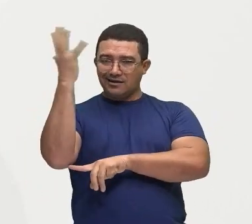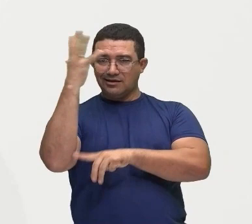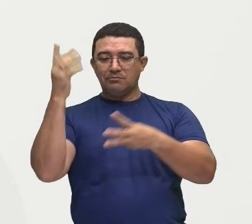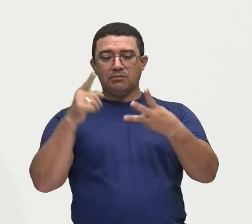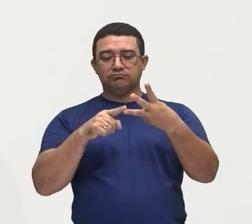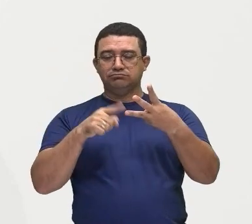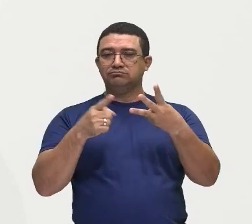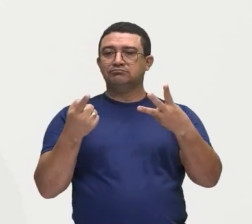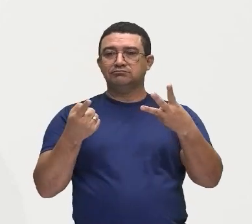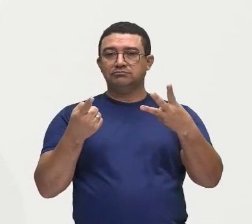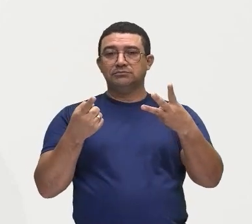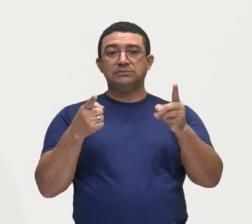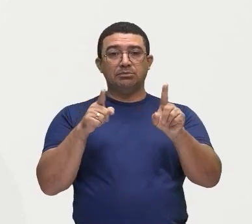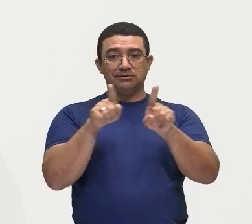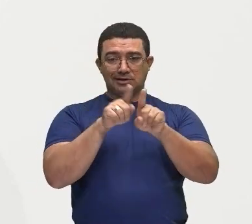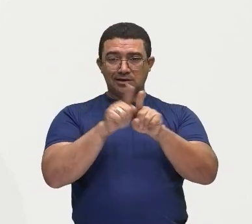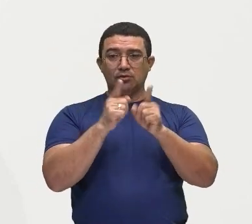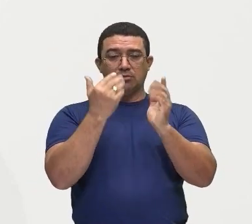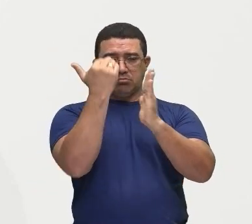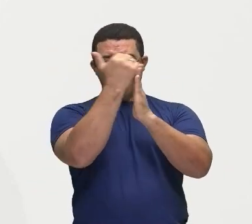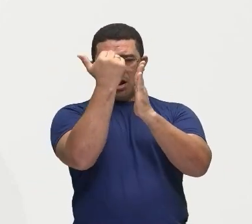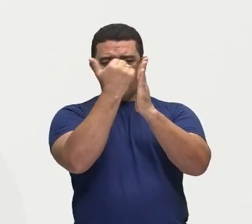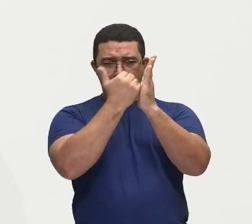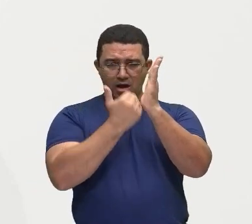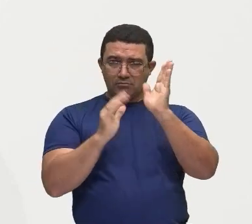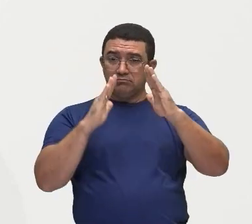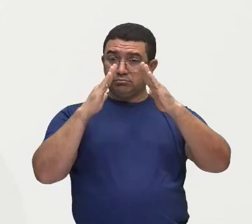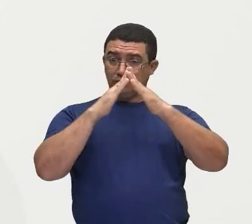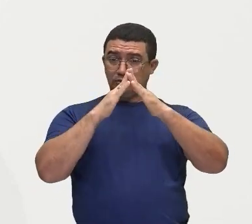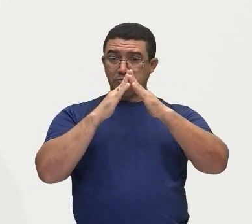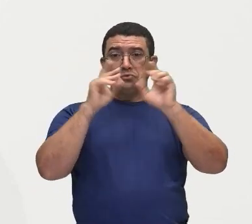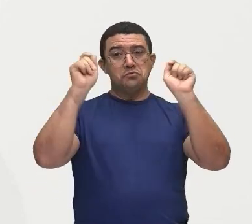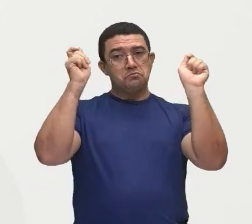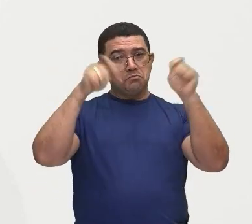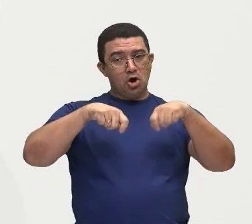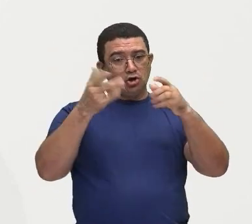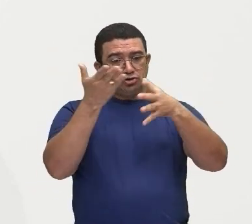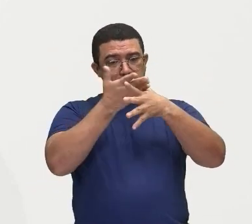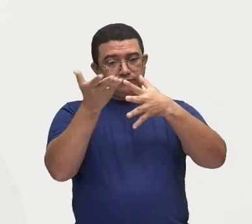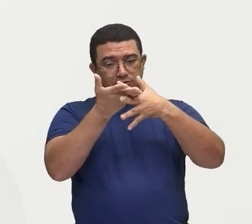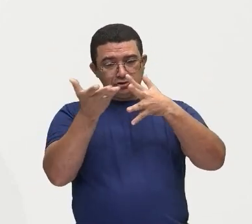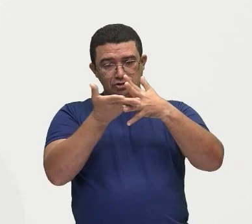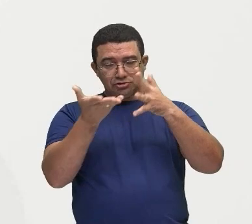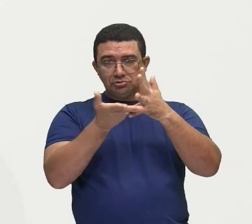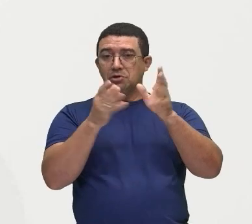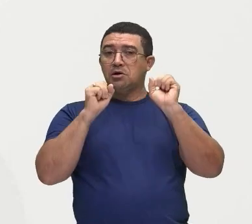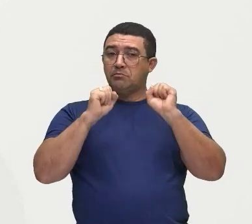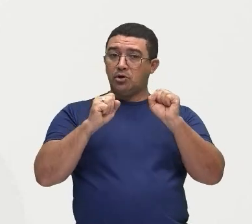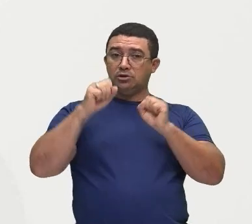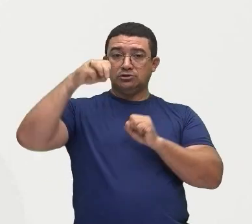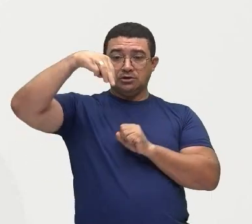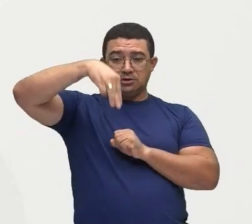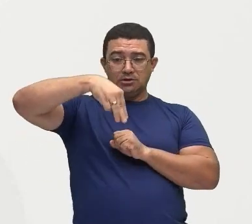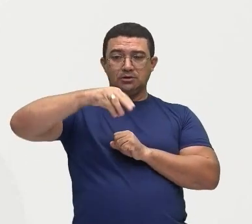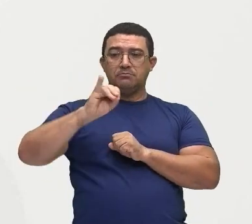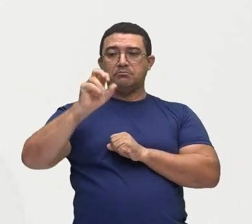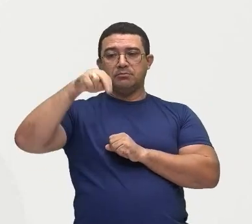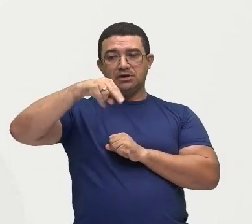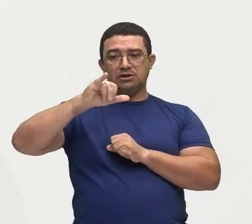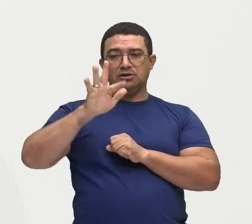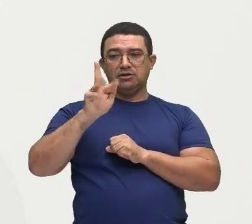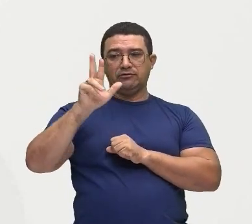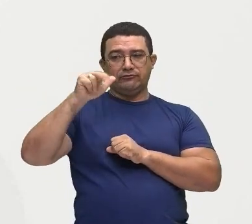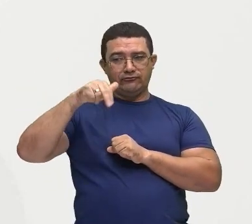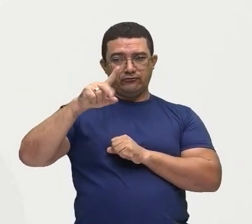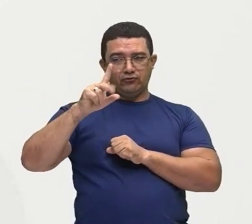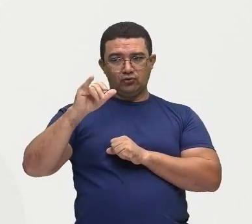Aí, a gente tem as categorias de propriedades, que elas podem ser classificadas em mini-fúndio. Então, aqui a gente já